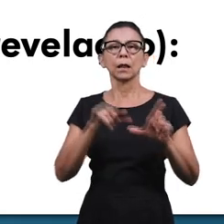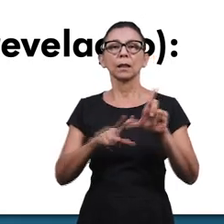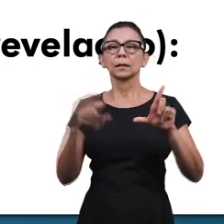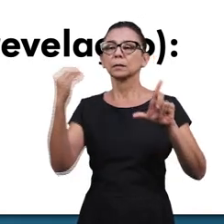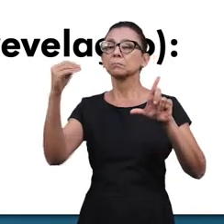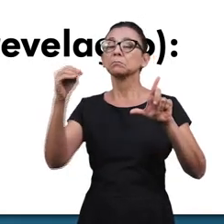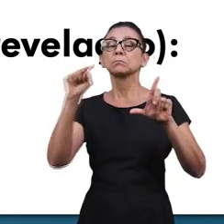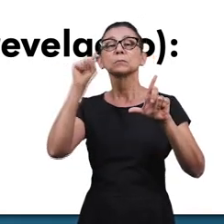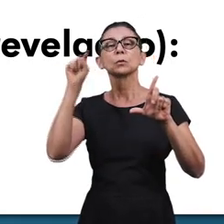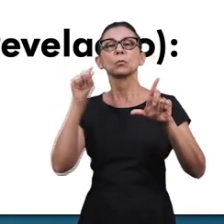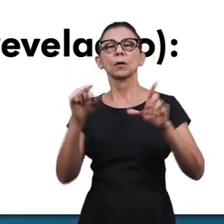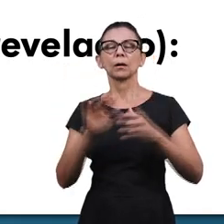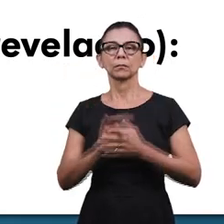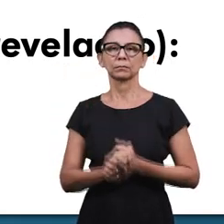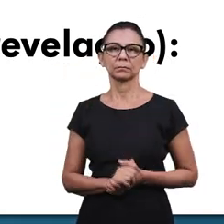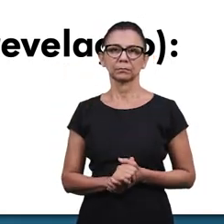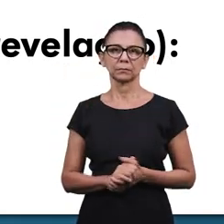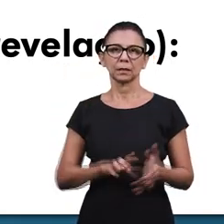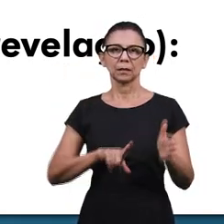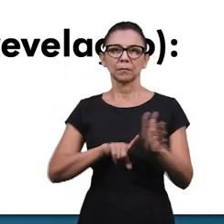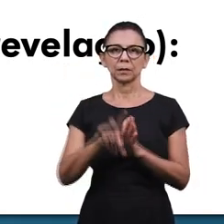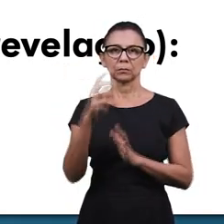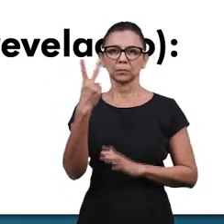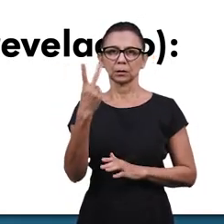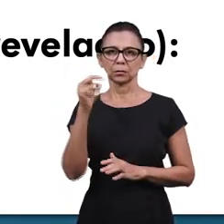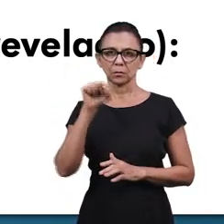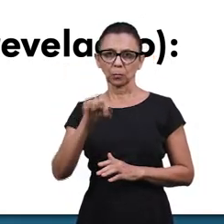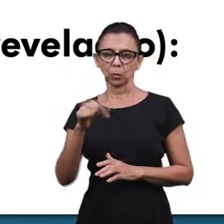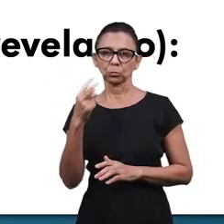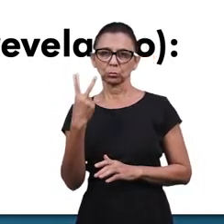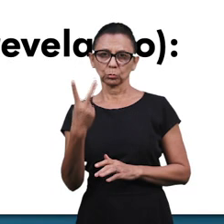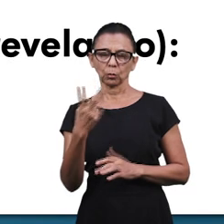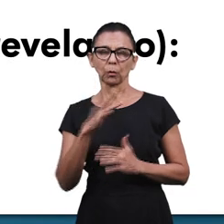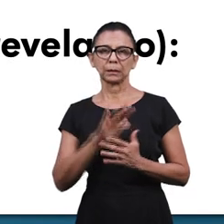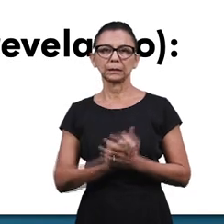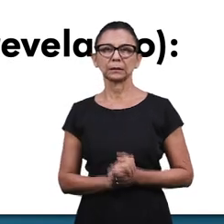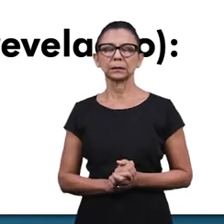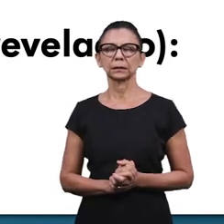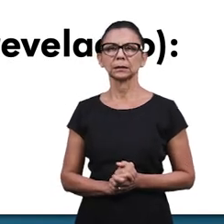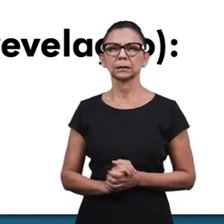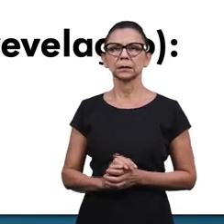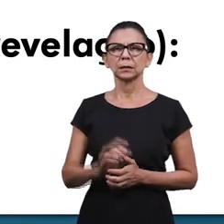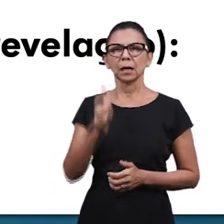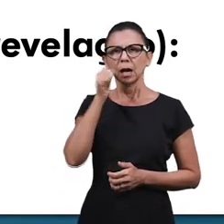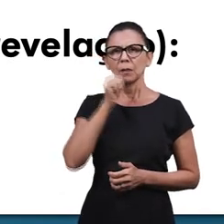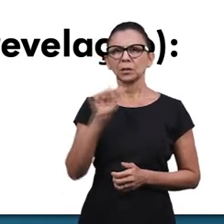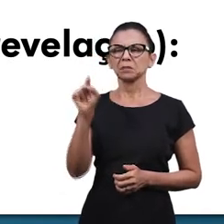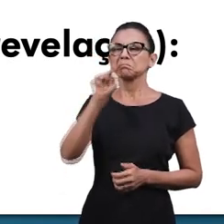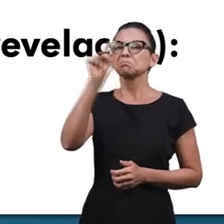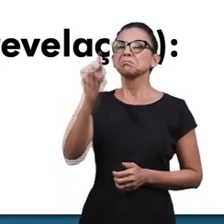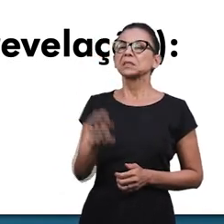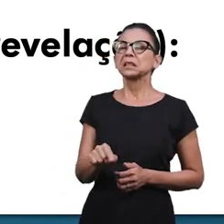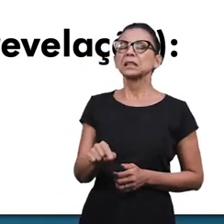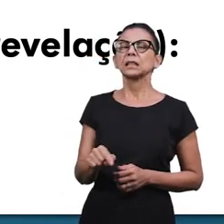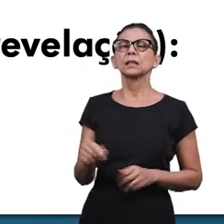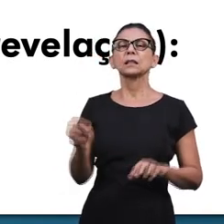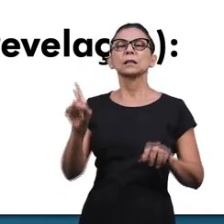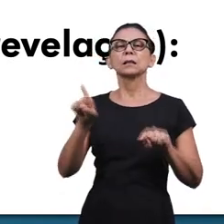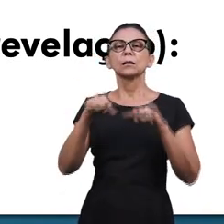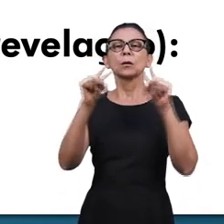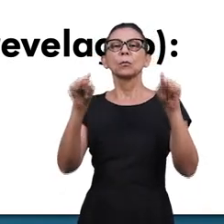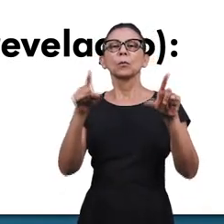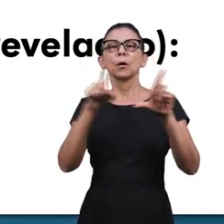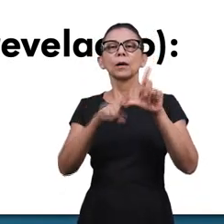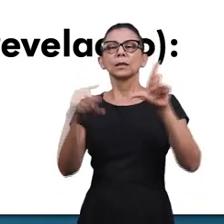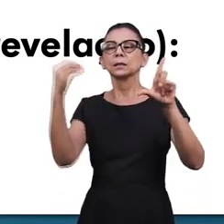colocada à frente? E a pergunta 2, o item 2, a pergunta é, quem é a mulher? Qual a letra